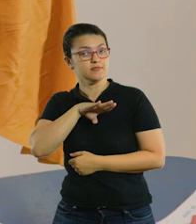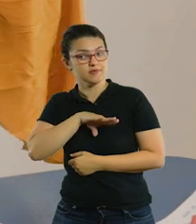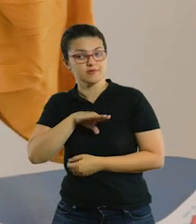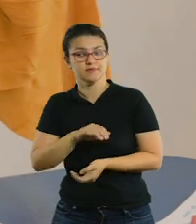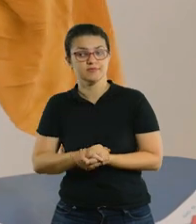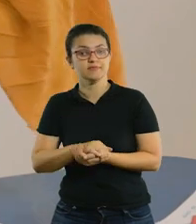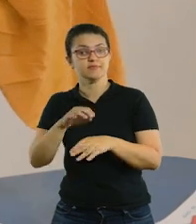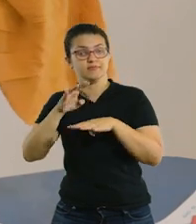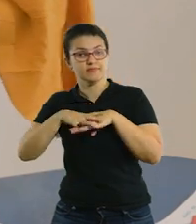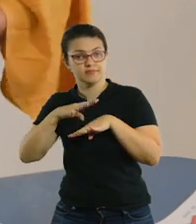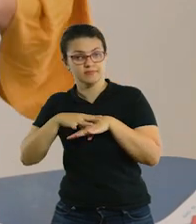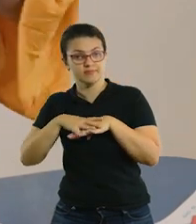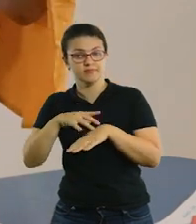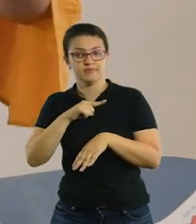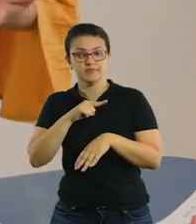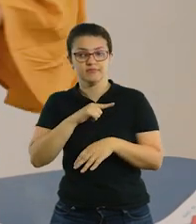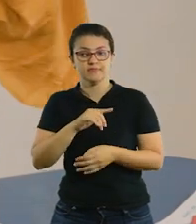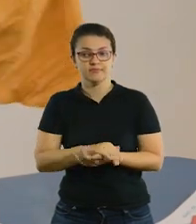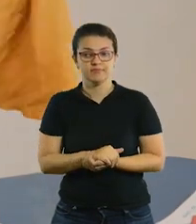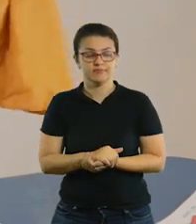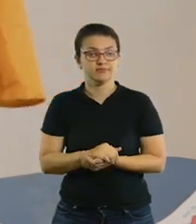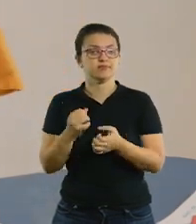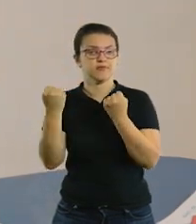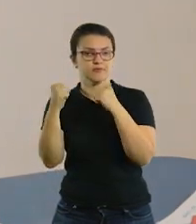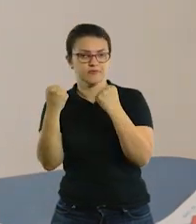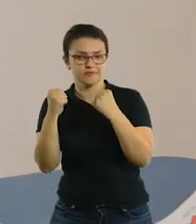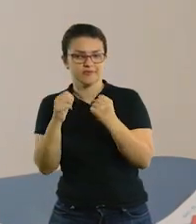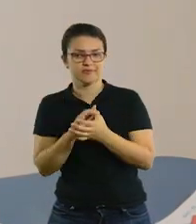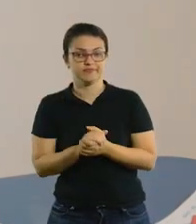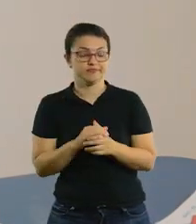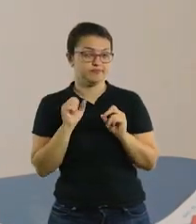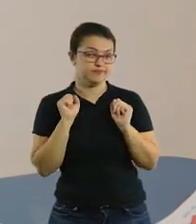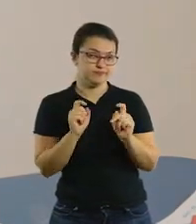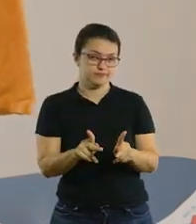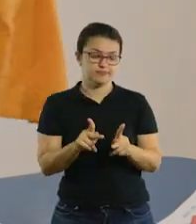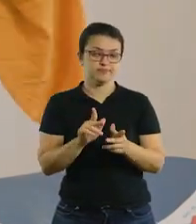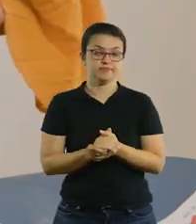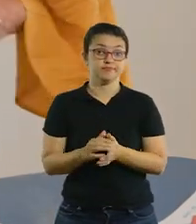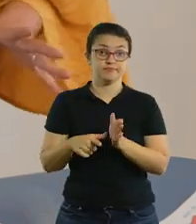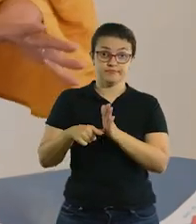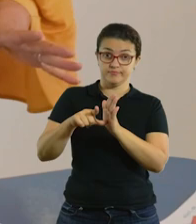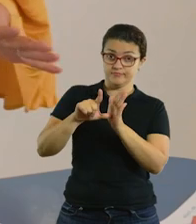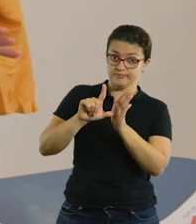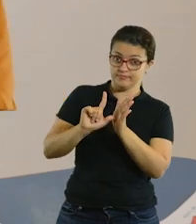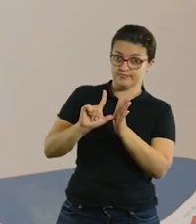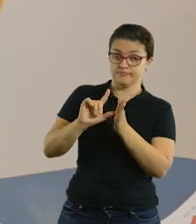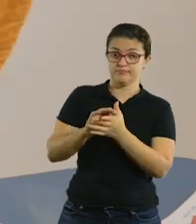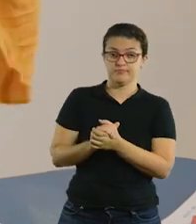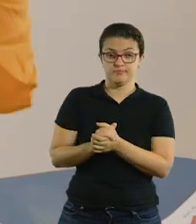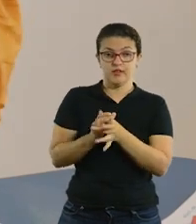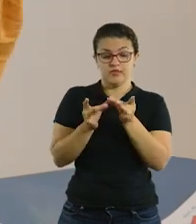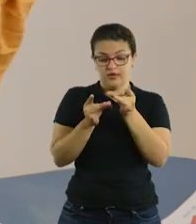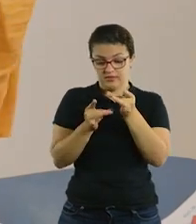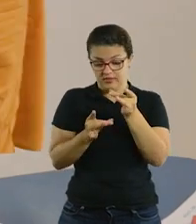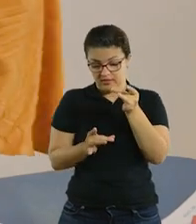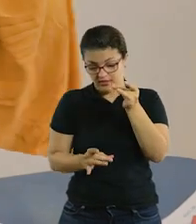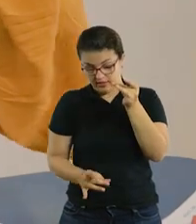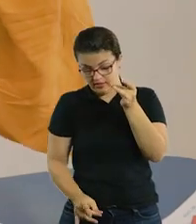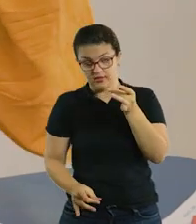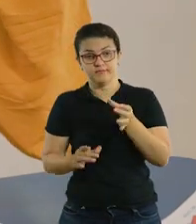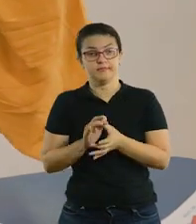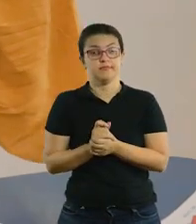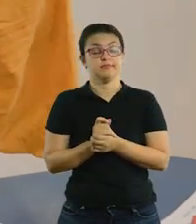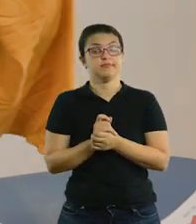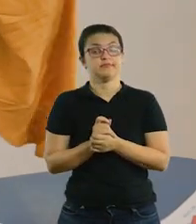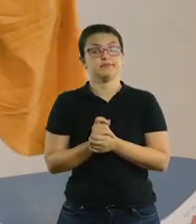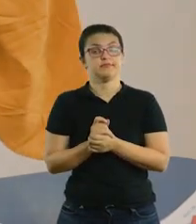conteúdo de língua portuguesa e matemática e também aqui educação física. Ok? Antes, então, de eu detalhar essas coisas,